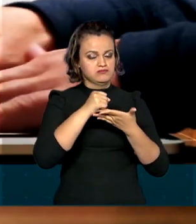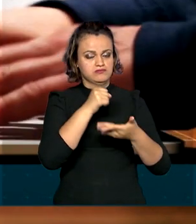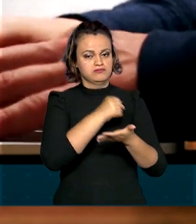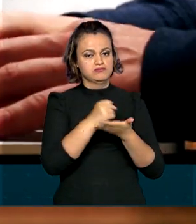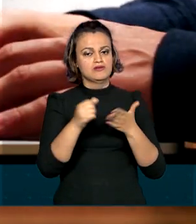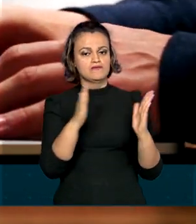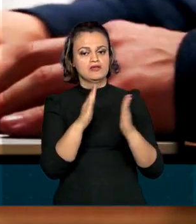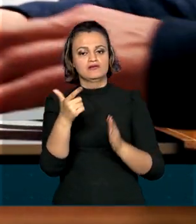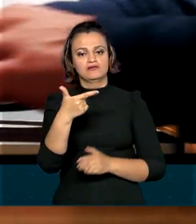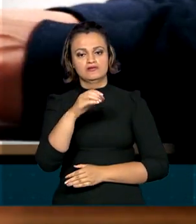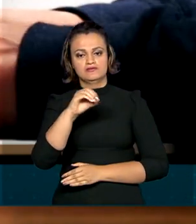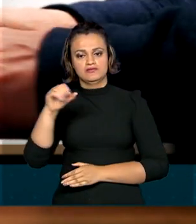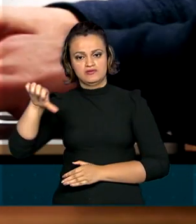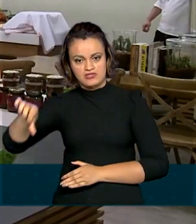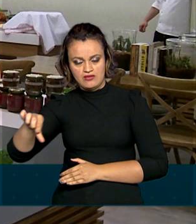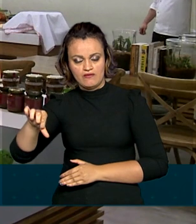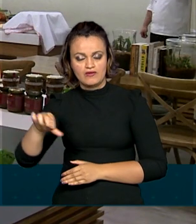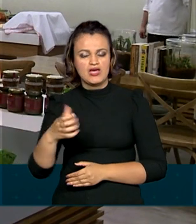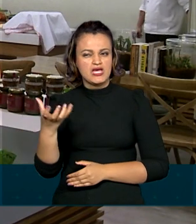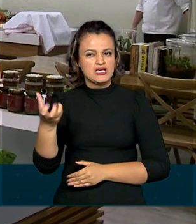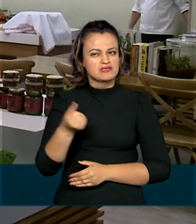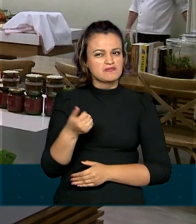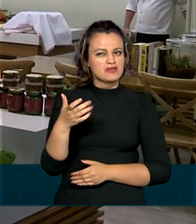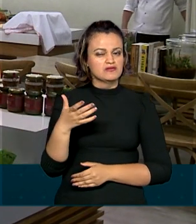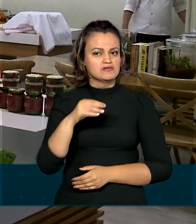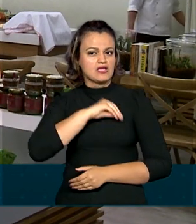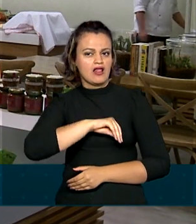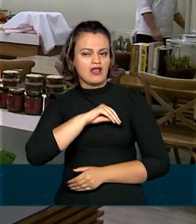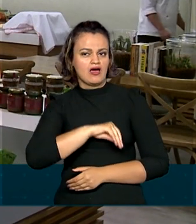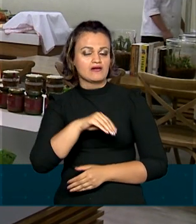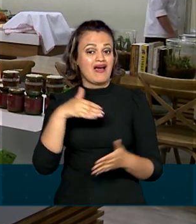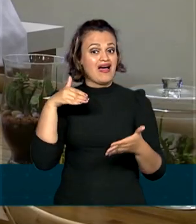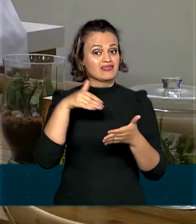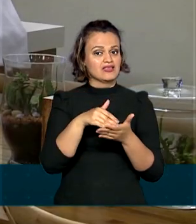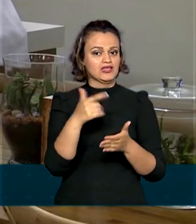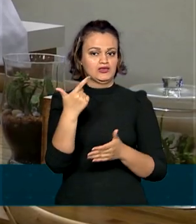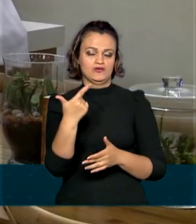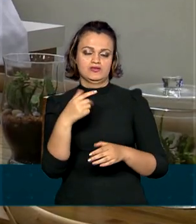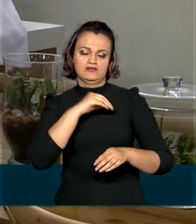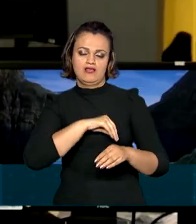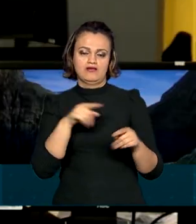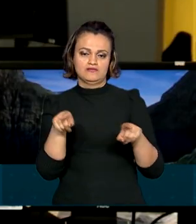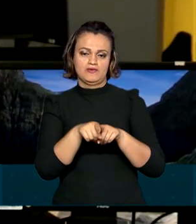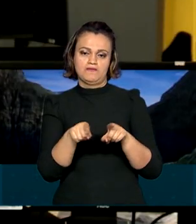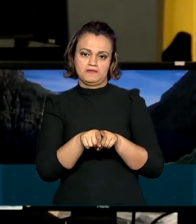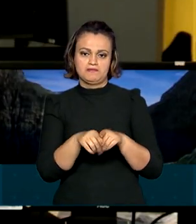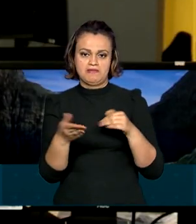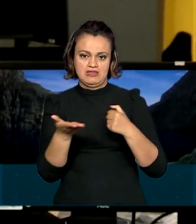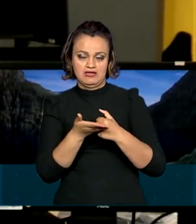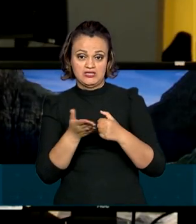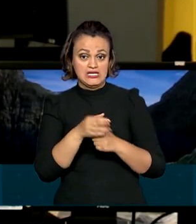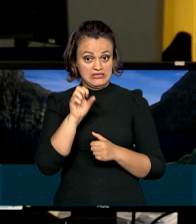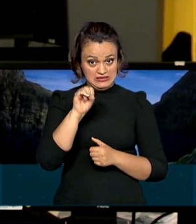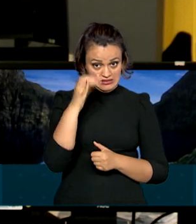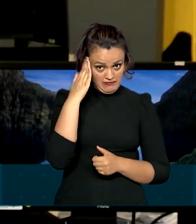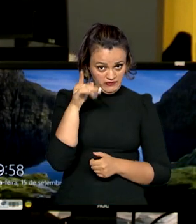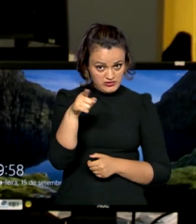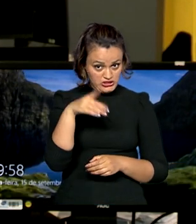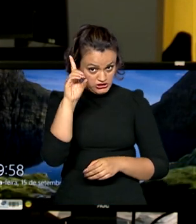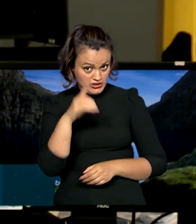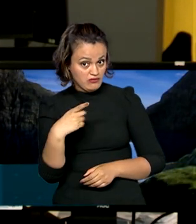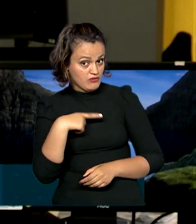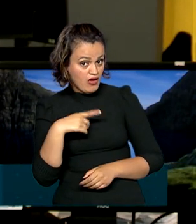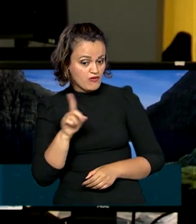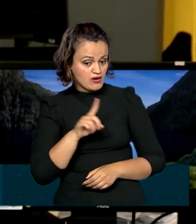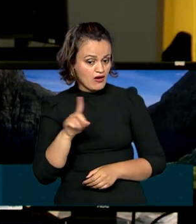2019 com remuneração mensal média de até 2 salários mínimos. Para saber se você tem direito ao abono